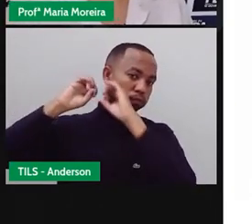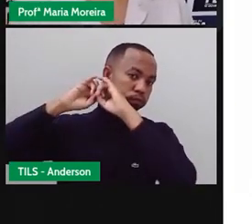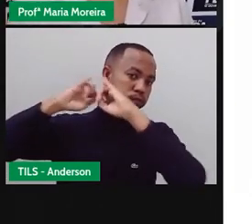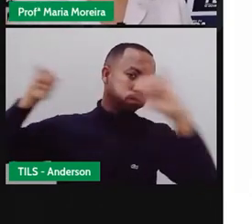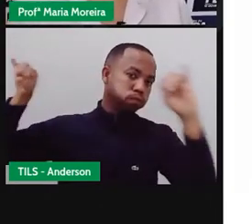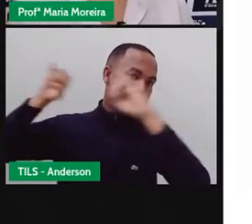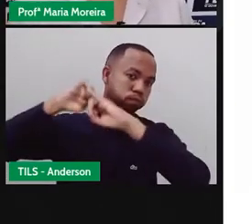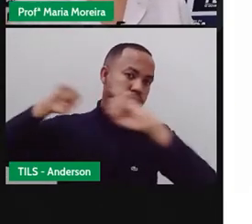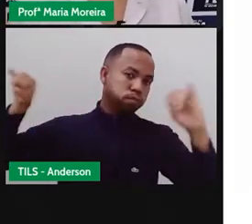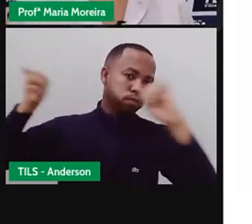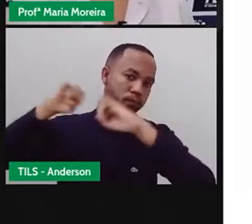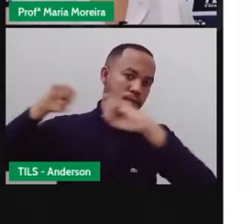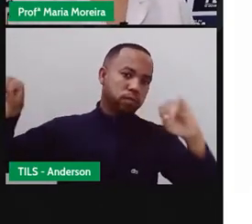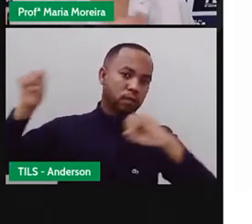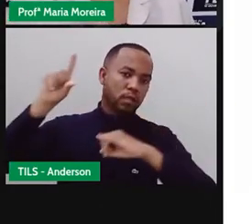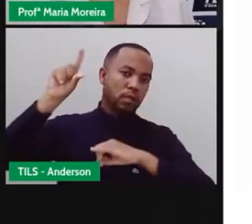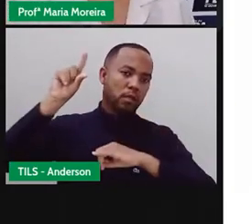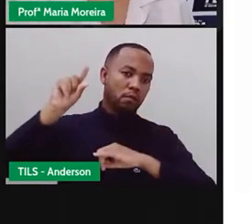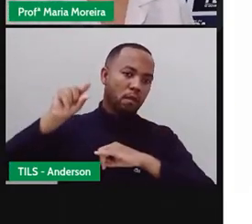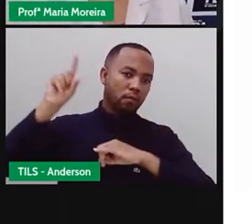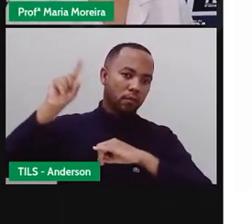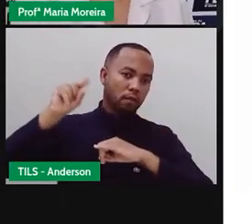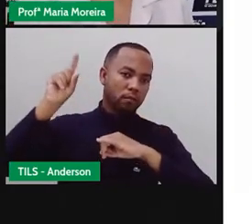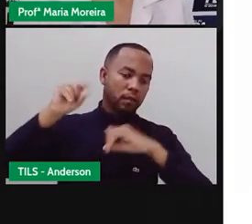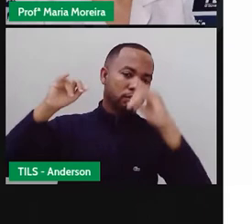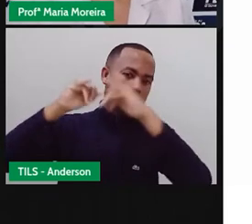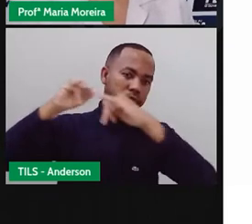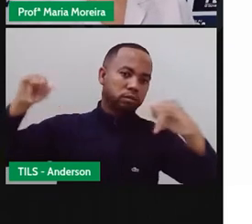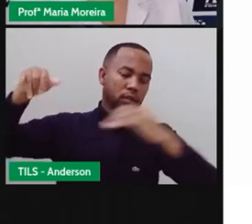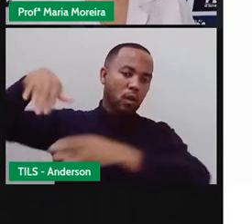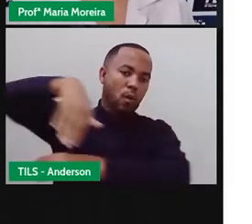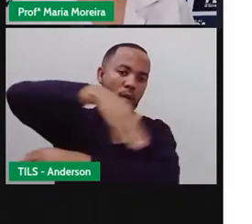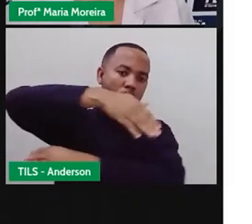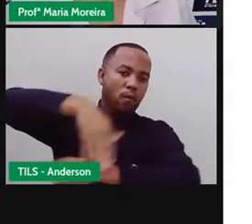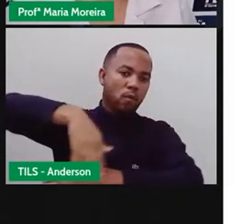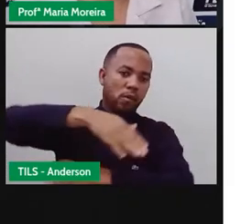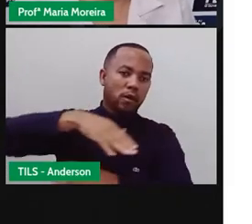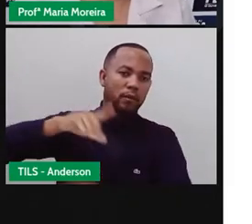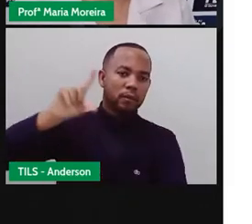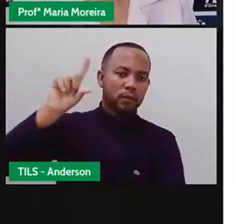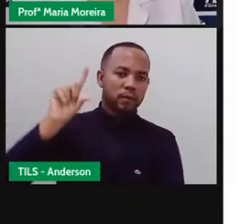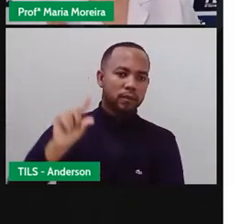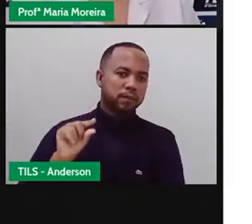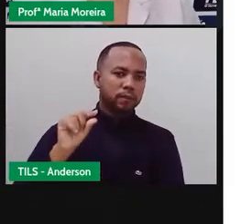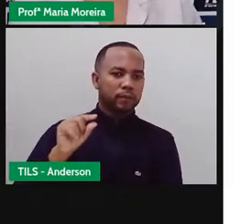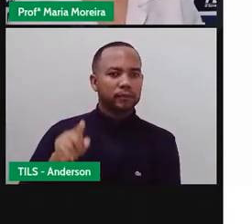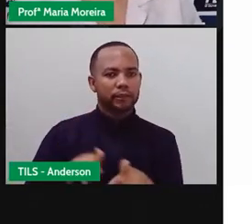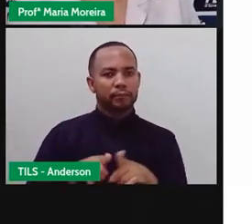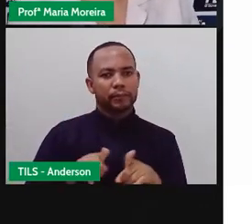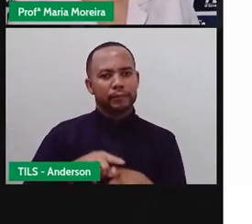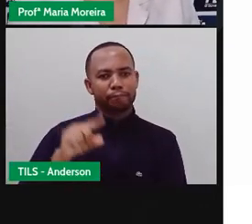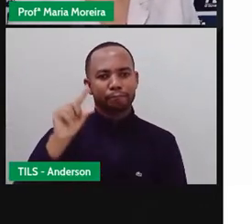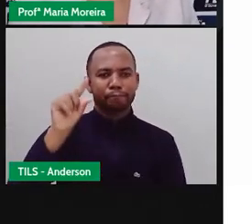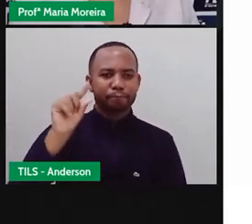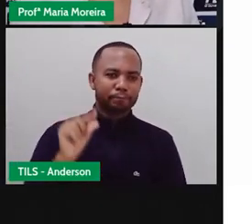comunicação esse megafone e ele vai passando aí também pelas ruas para anunciar o quê? O preço desses produtos.